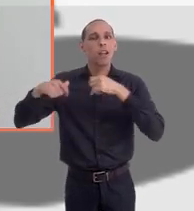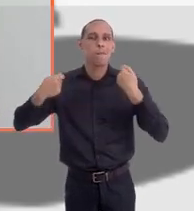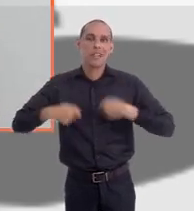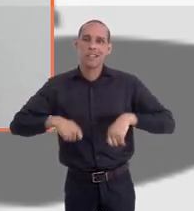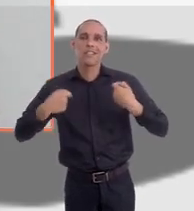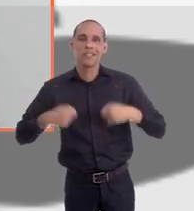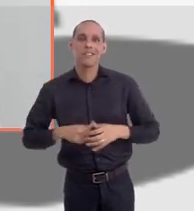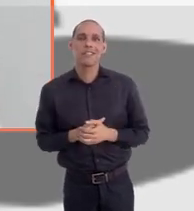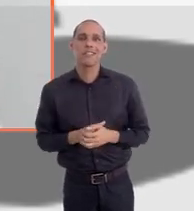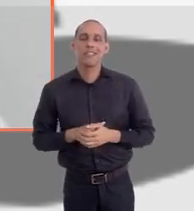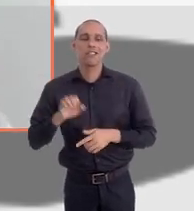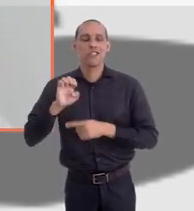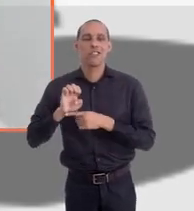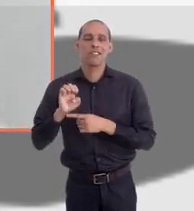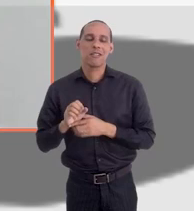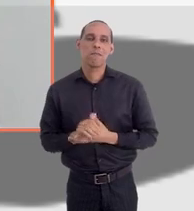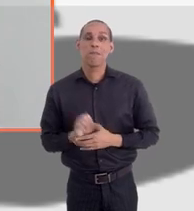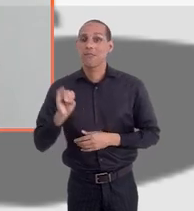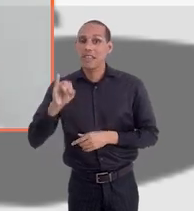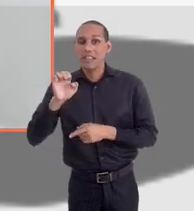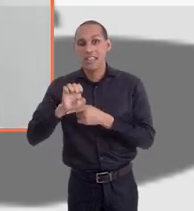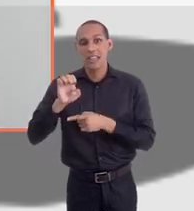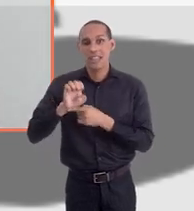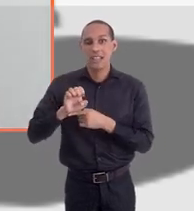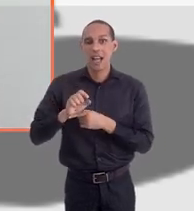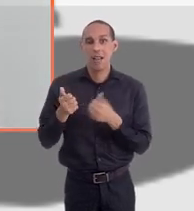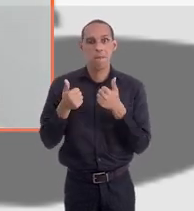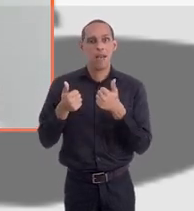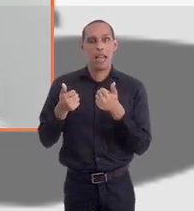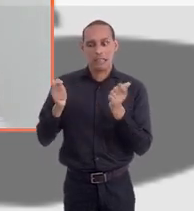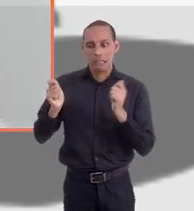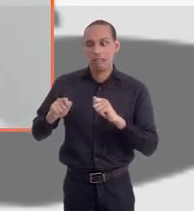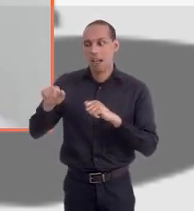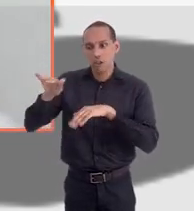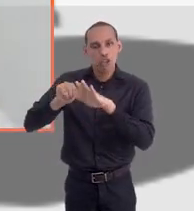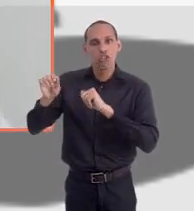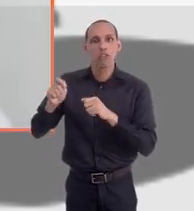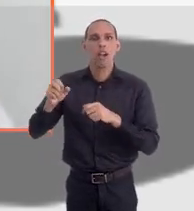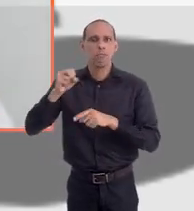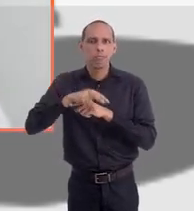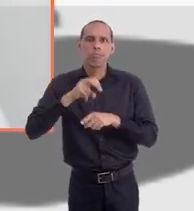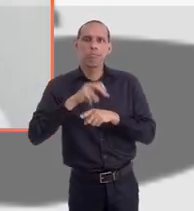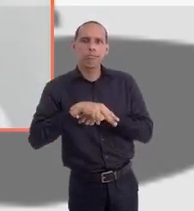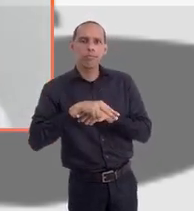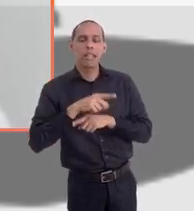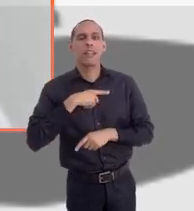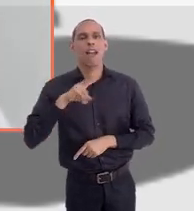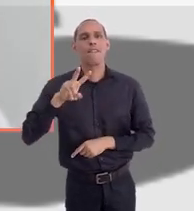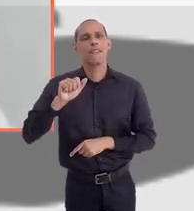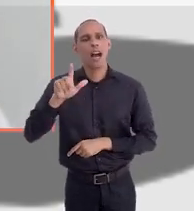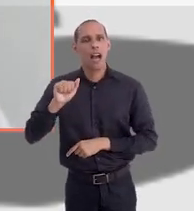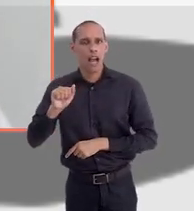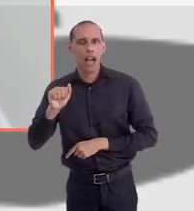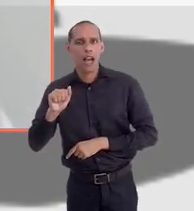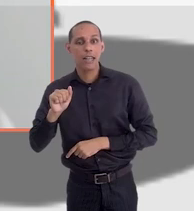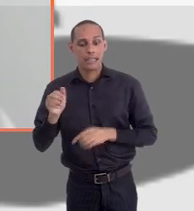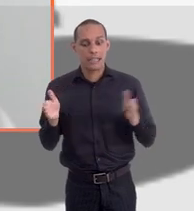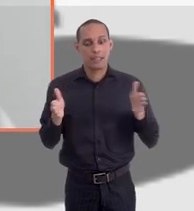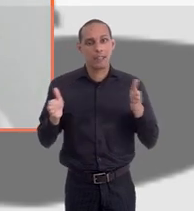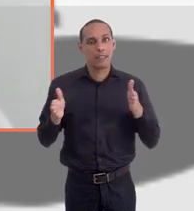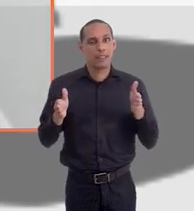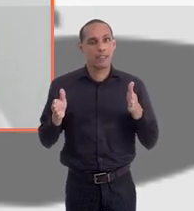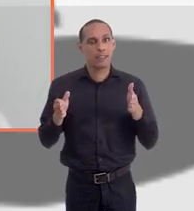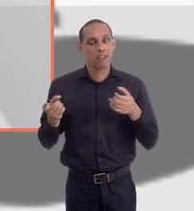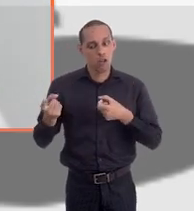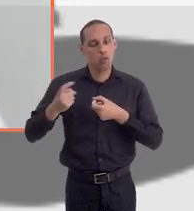acordo com a conveniência e oportunidade do Estado. Então, se o Estado tiver uma condição financeira favorável para a contratação, se houver vagas dentro do regime de recuperação fiscal